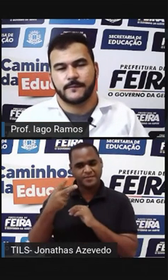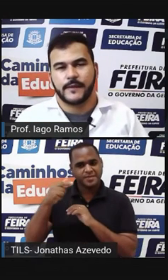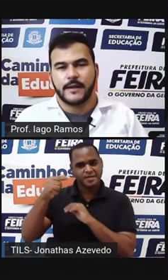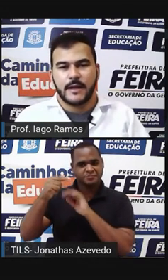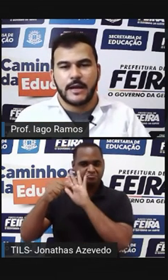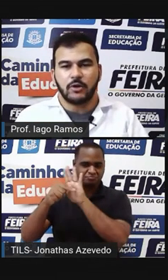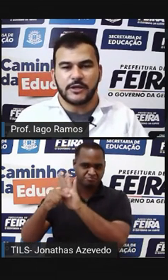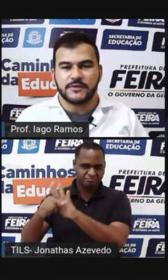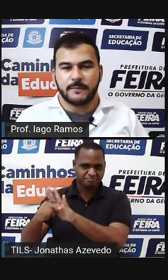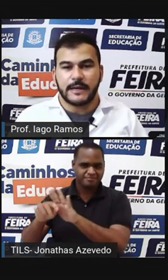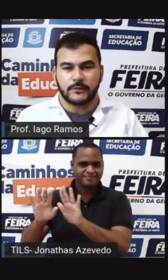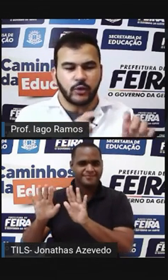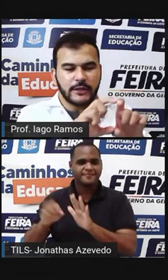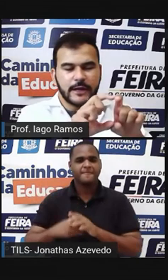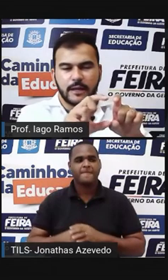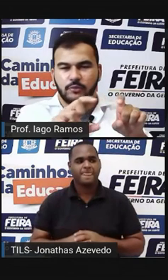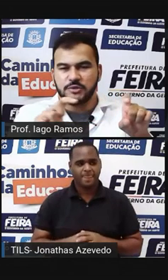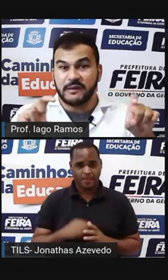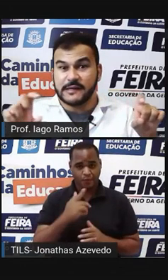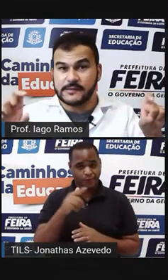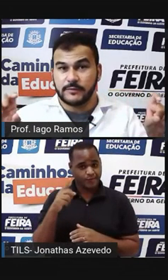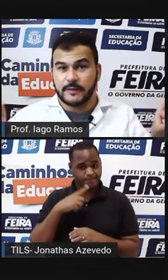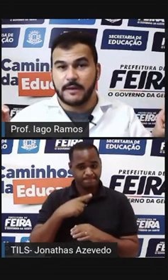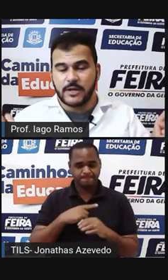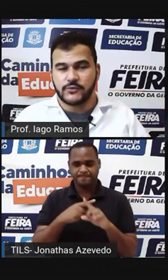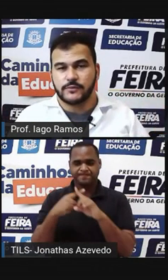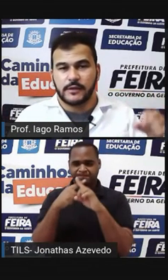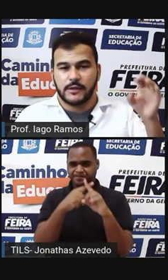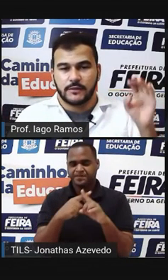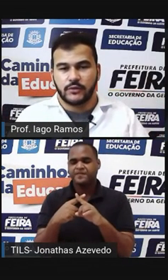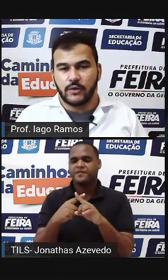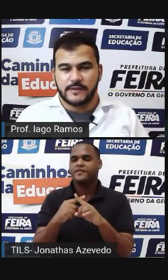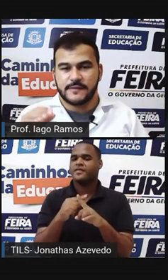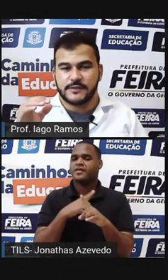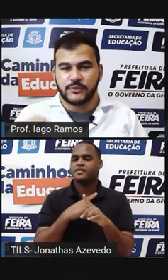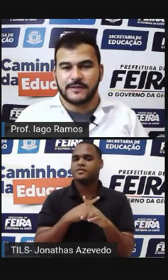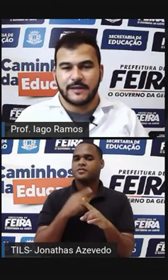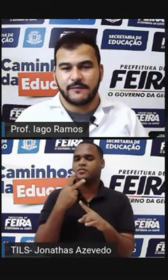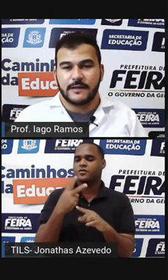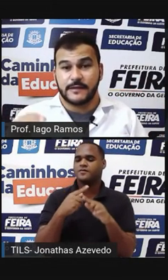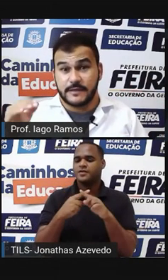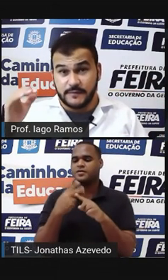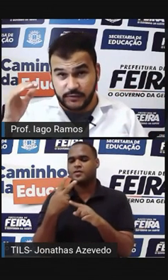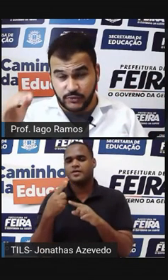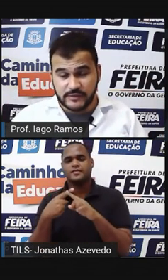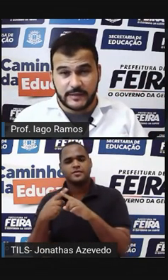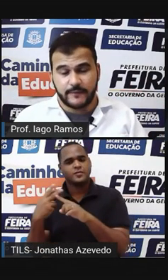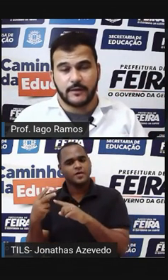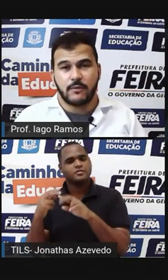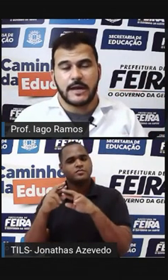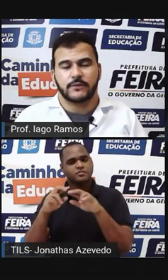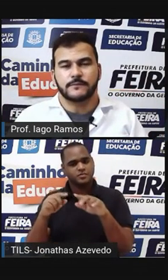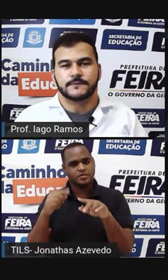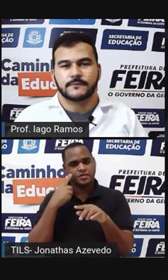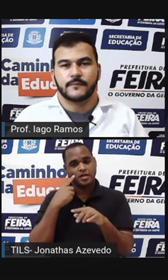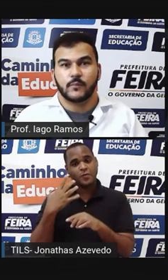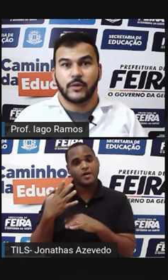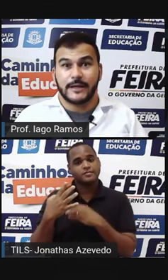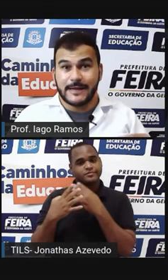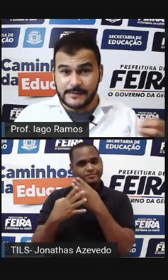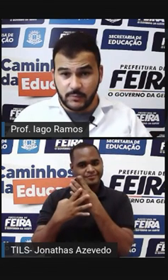7 Agora a gente vai pegar Toda aquela multiplicação Que está embaixo 2 vezes 2 elevado a 3 Vezes 2 elevado a 4